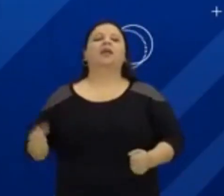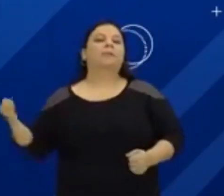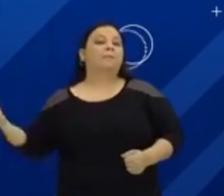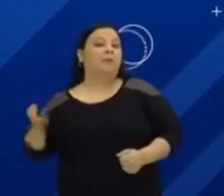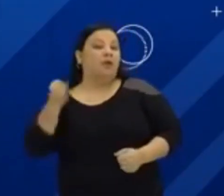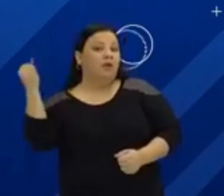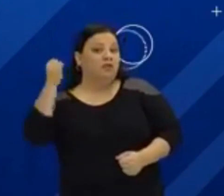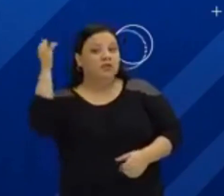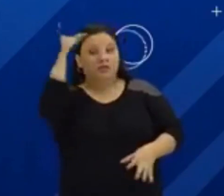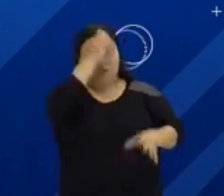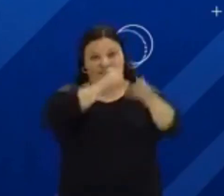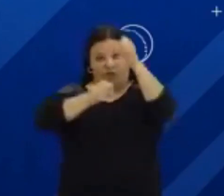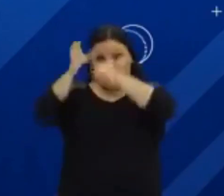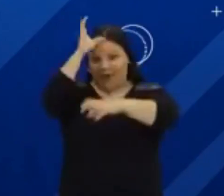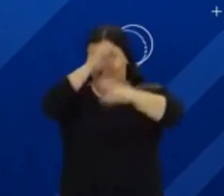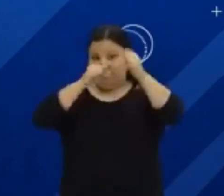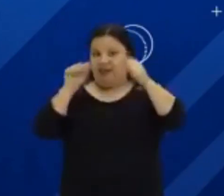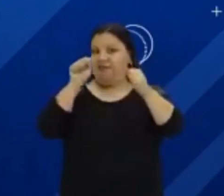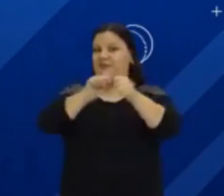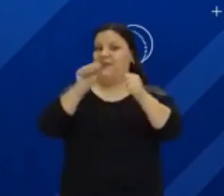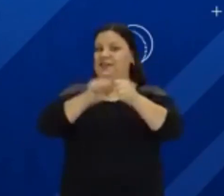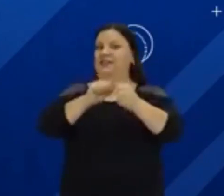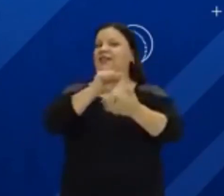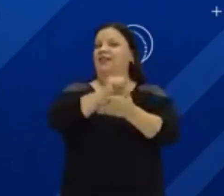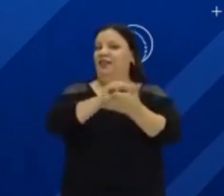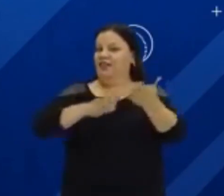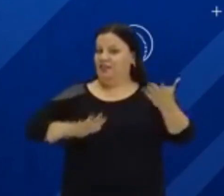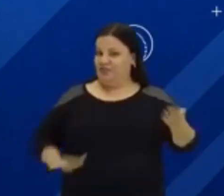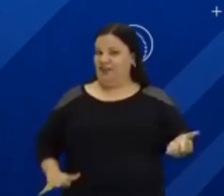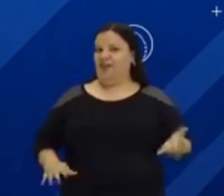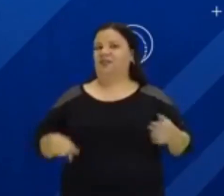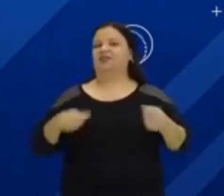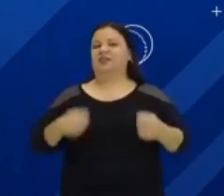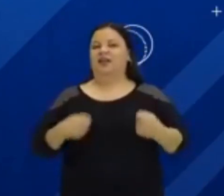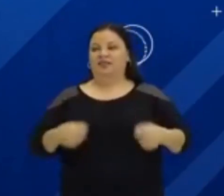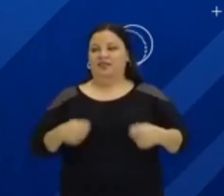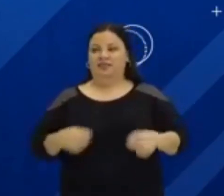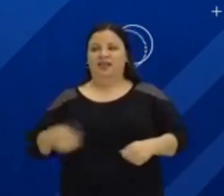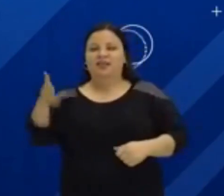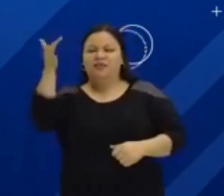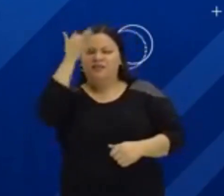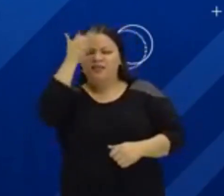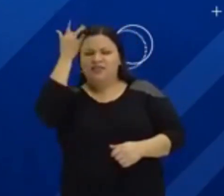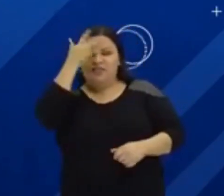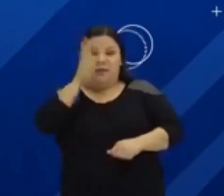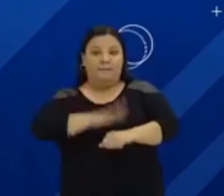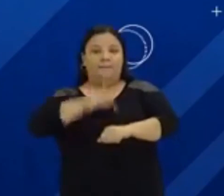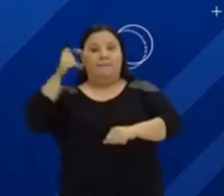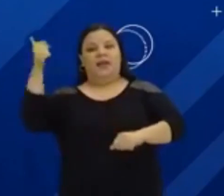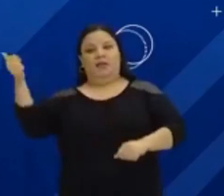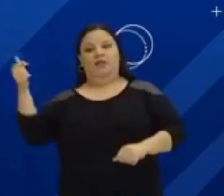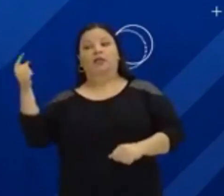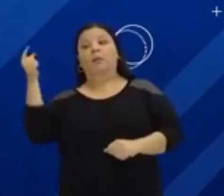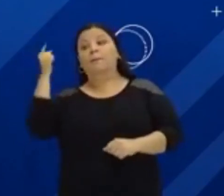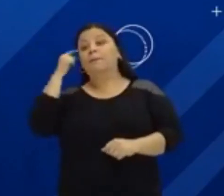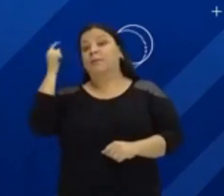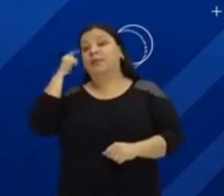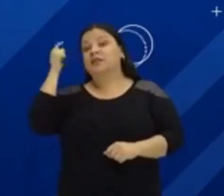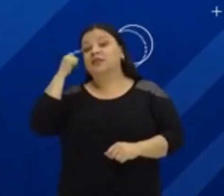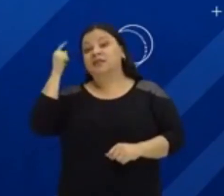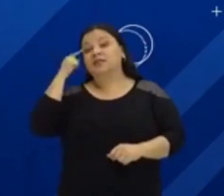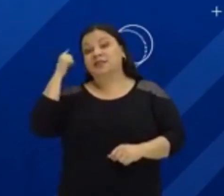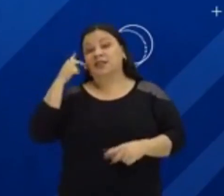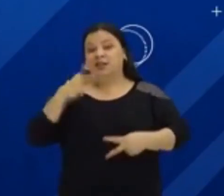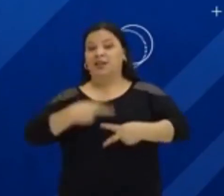melhor fazendo exercícios isso te faz fixar melhor aquilo que você tá aprendendo pensando nisso a Secretaria de